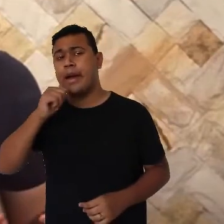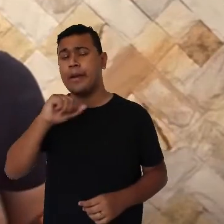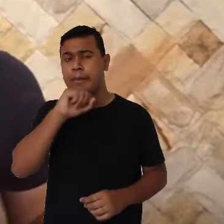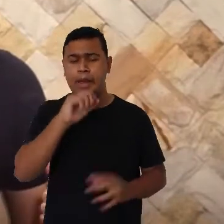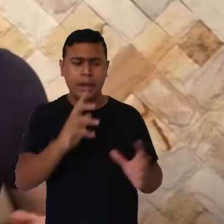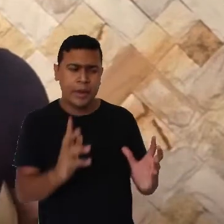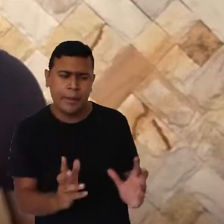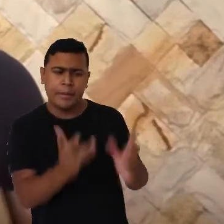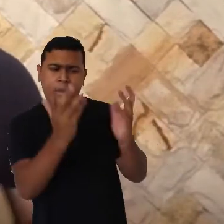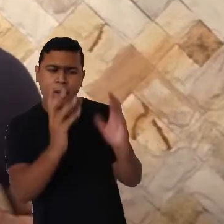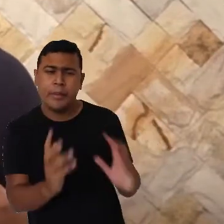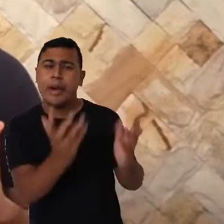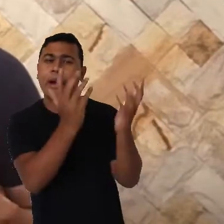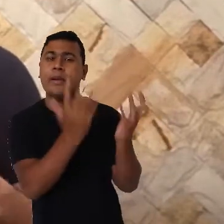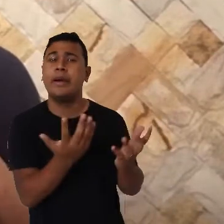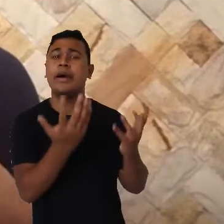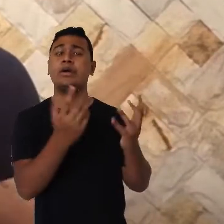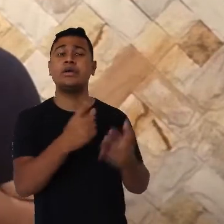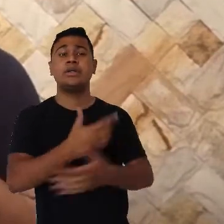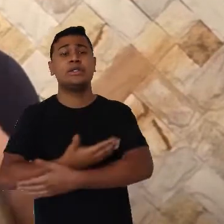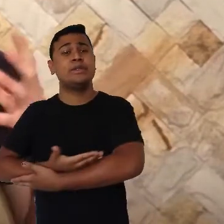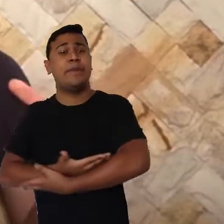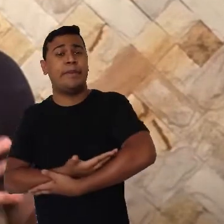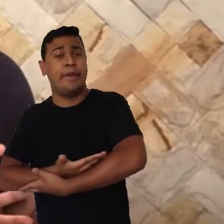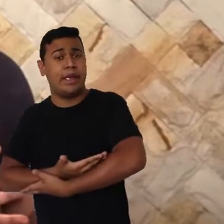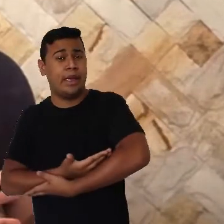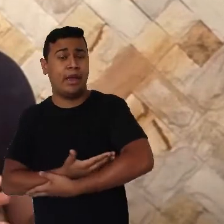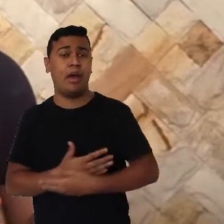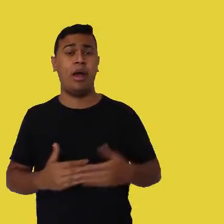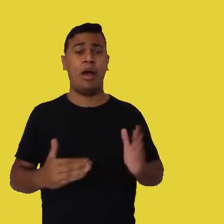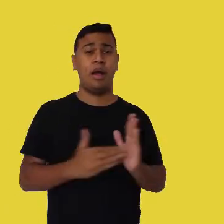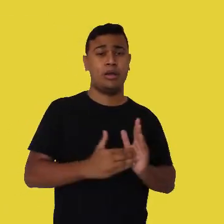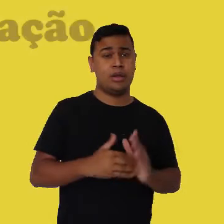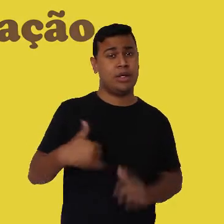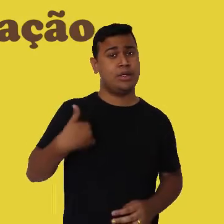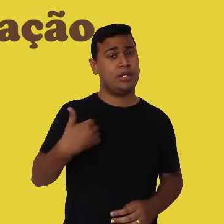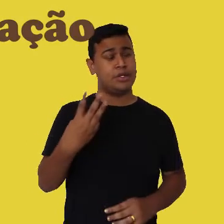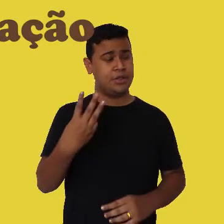autorregulação em crianças de 0 a 3 anos.